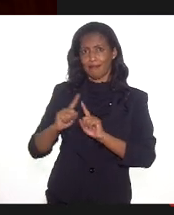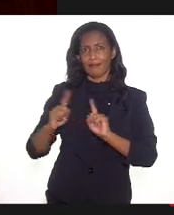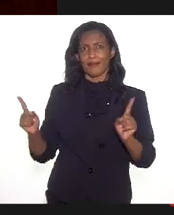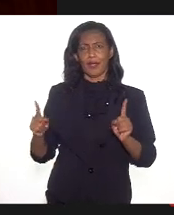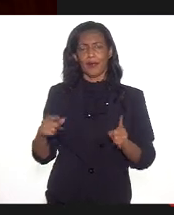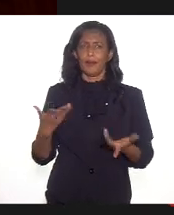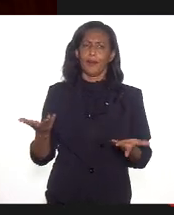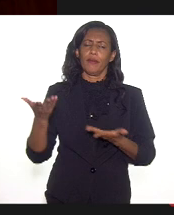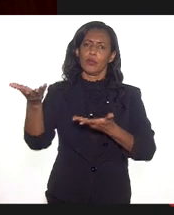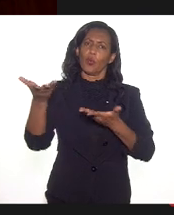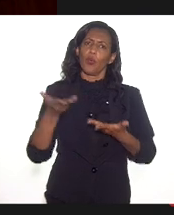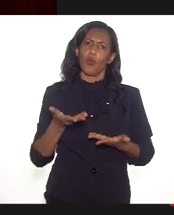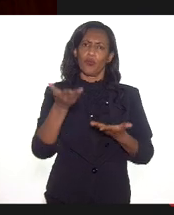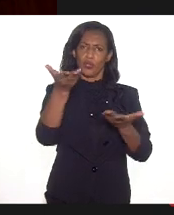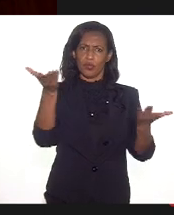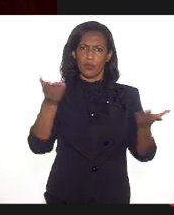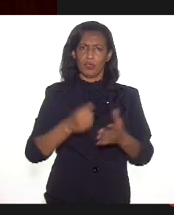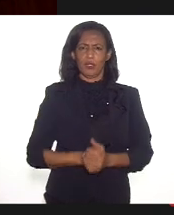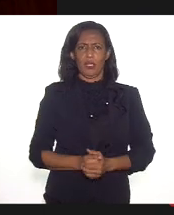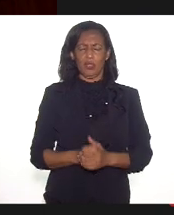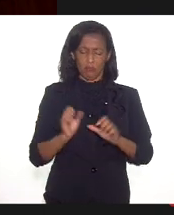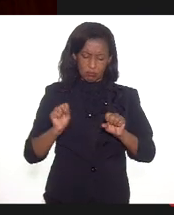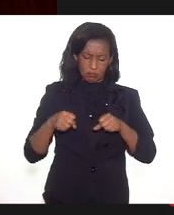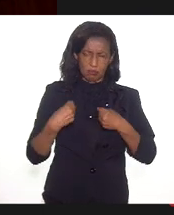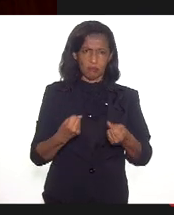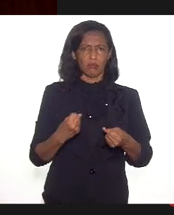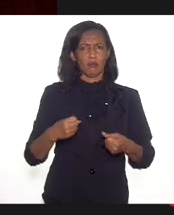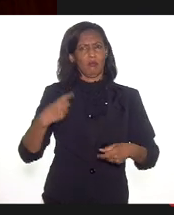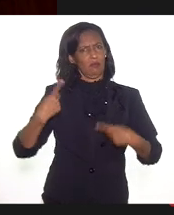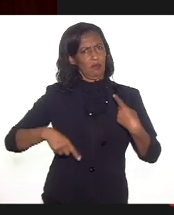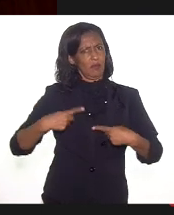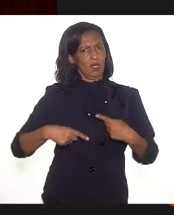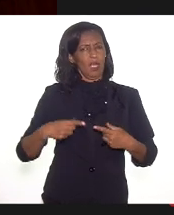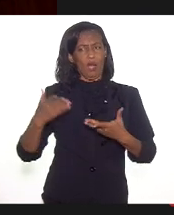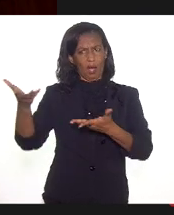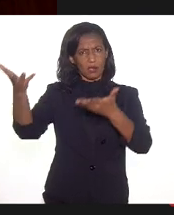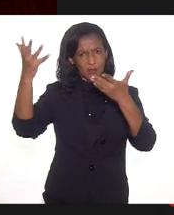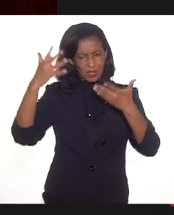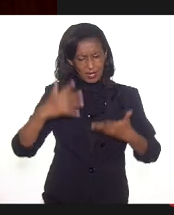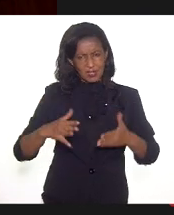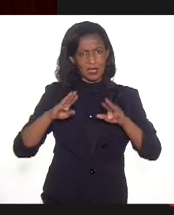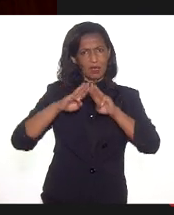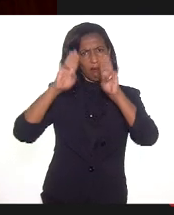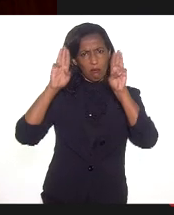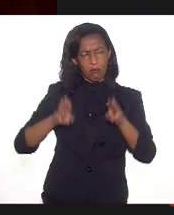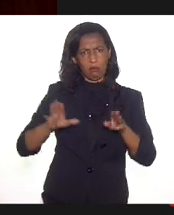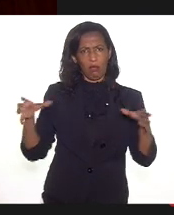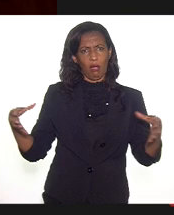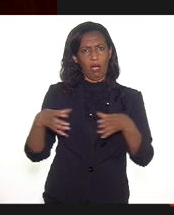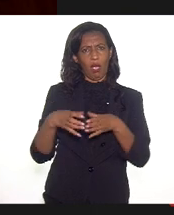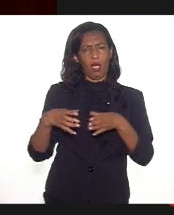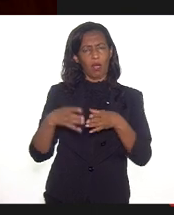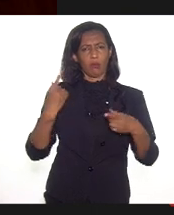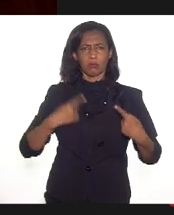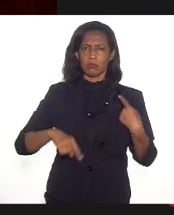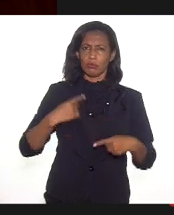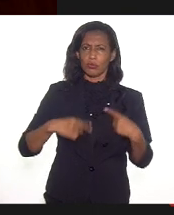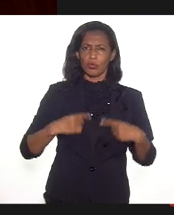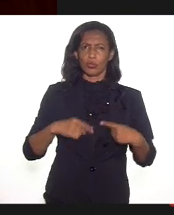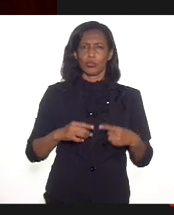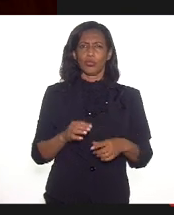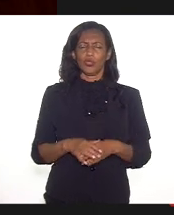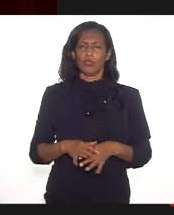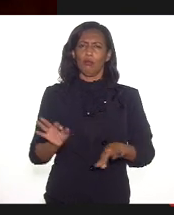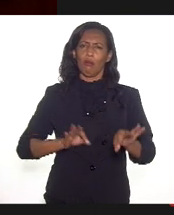convite a vocês a engrossar essa luta, trazer o campo museal para discutir o plano municipal